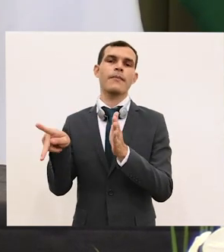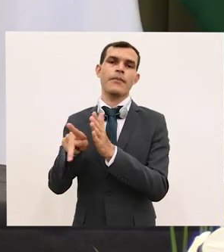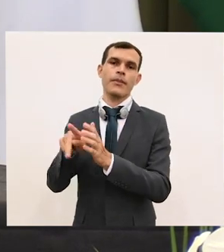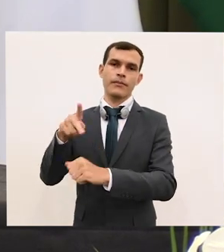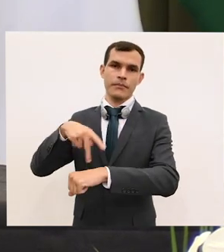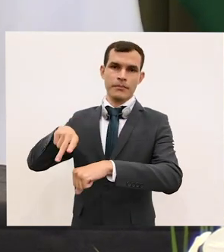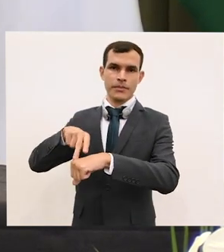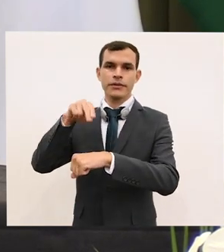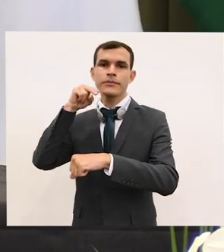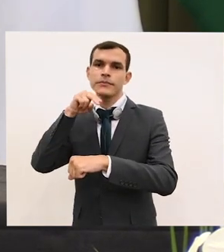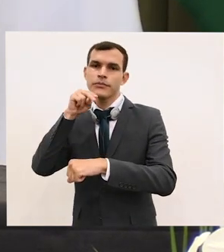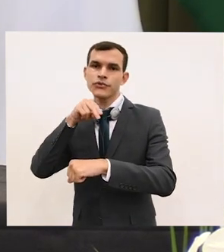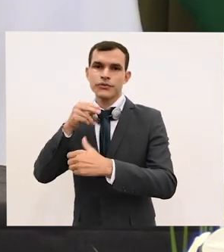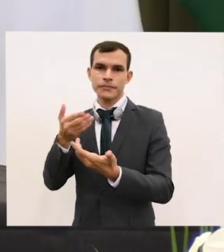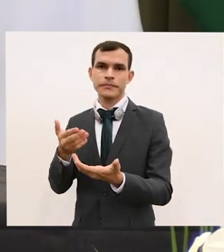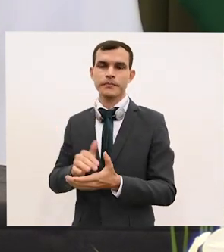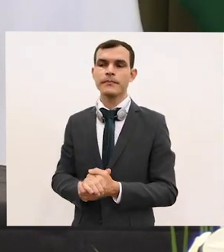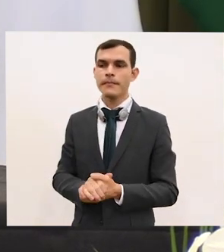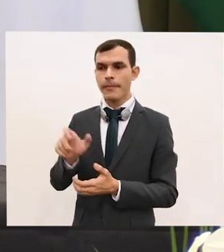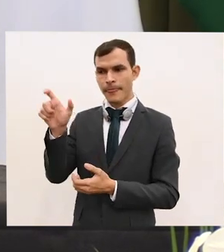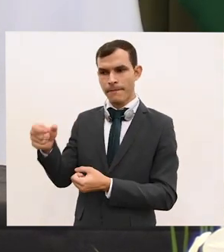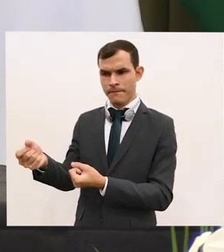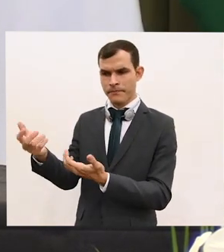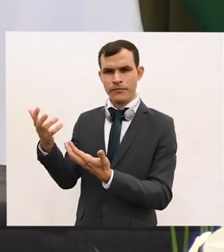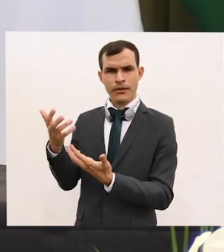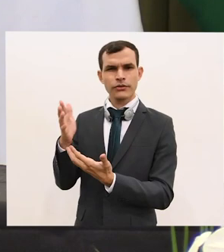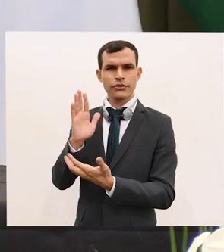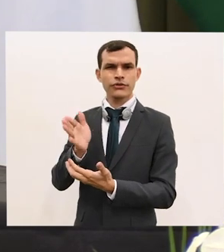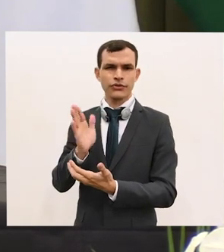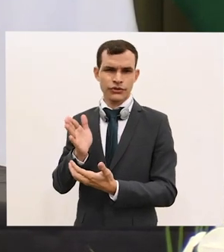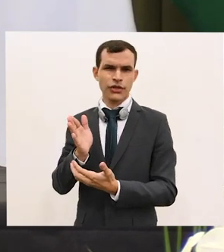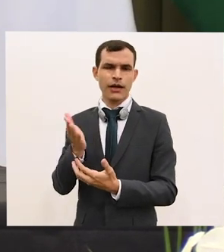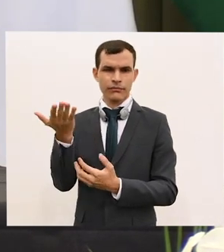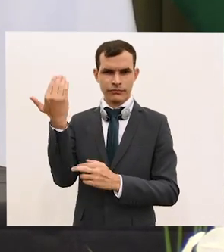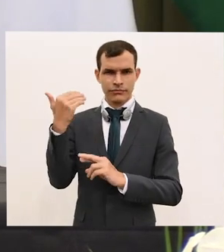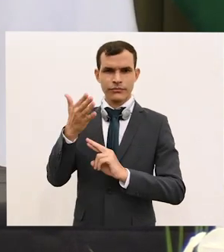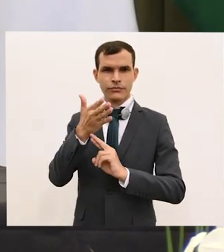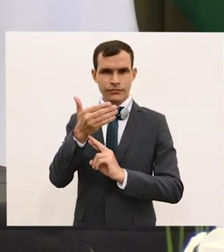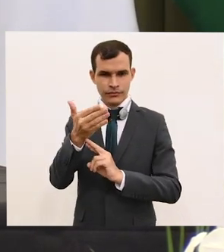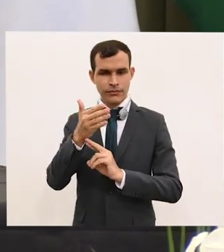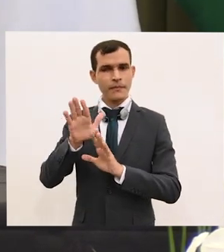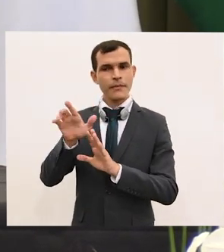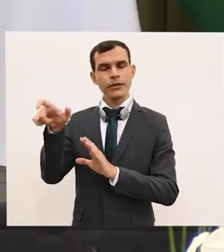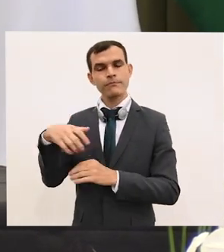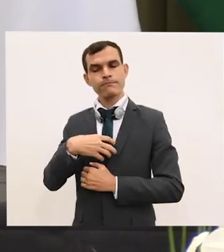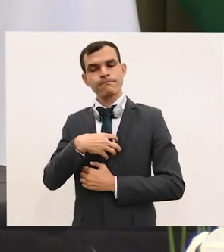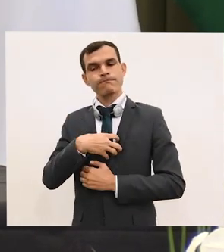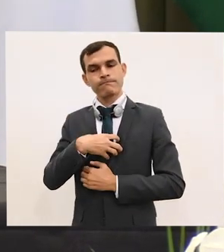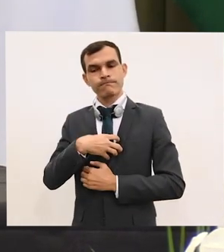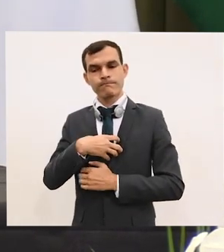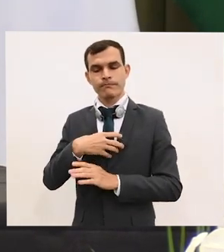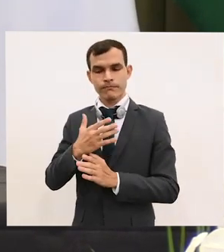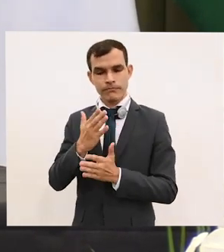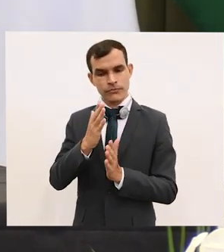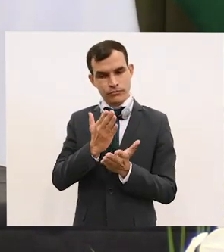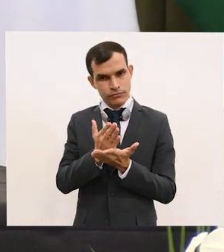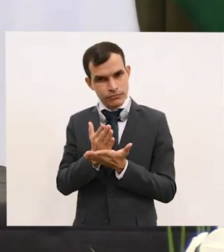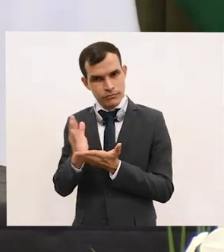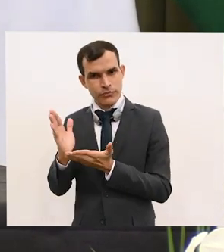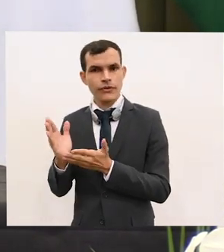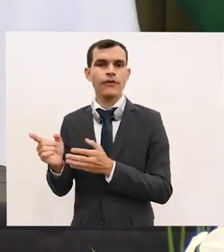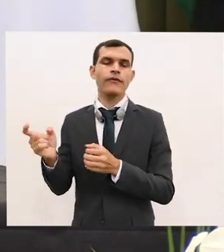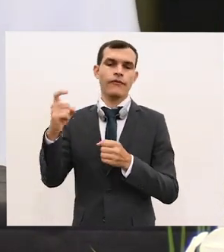Por três meses, ela me contava, foi chanceler, mas ela teve o bom senso de voltar ao Ministério da Economia, de modo que isso só